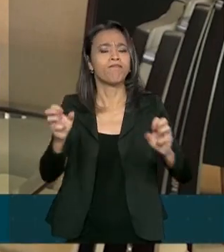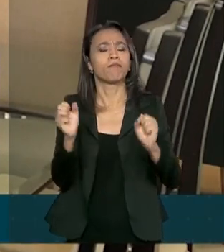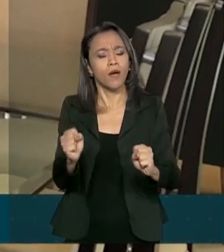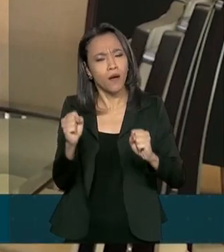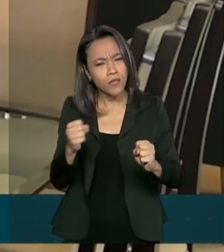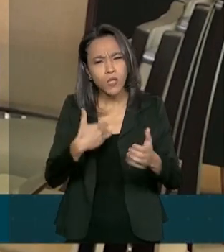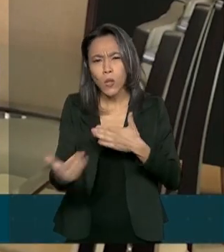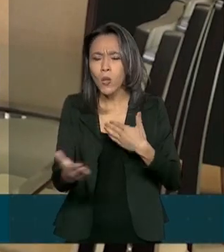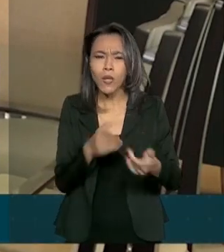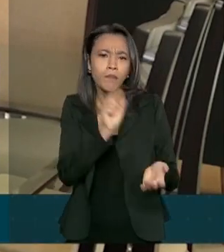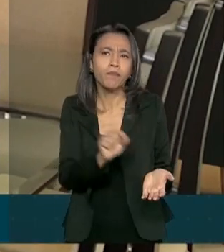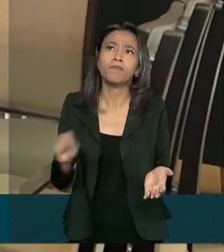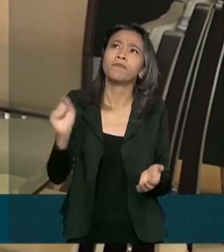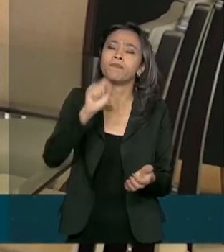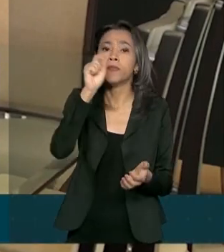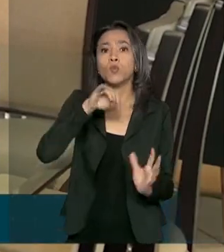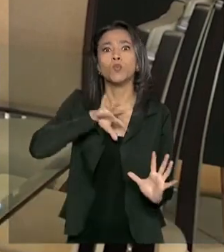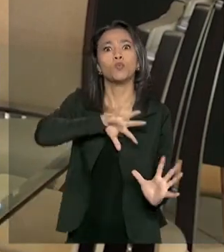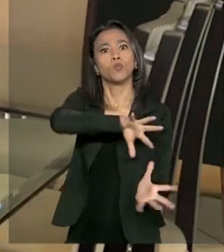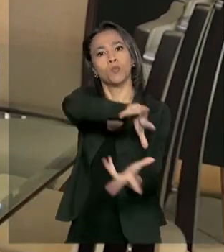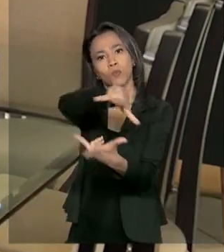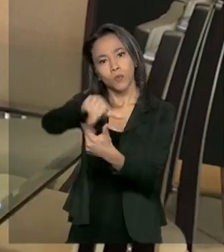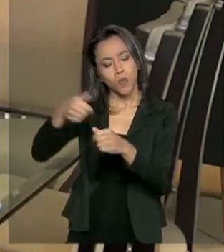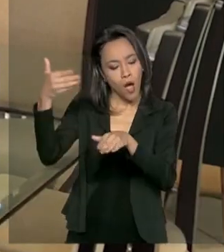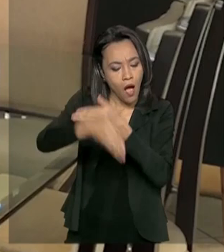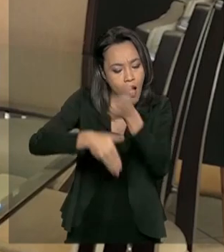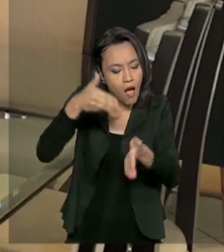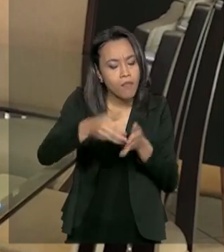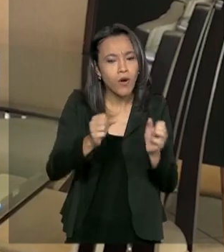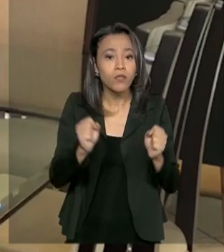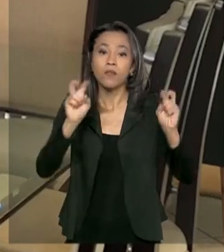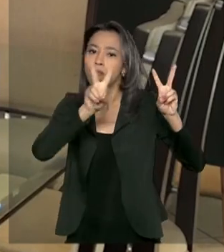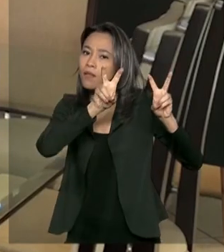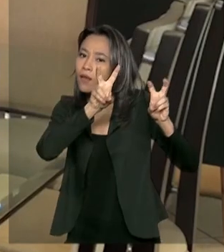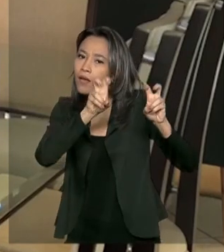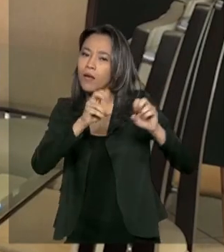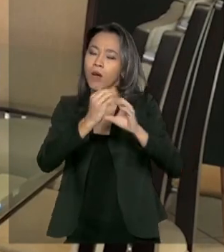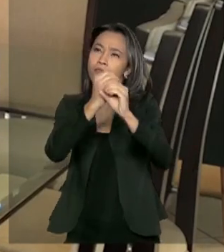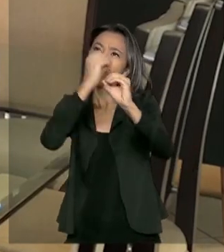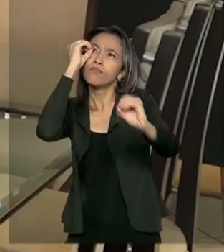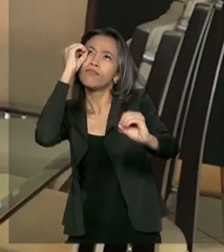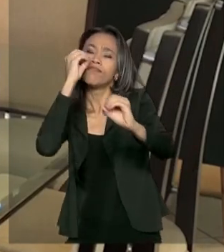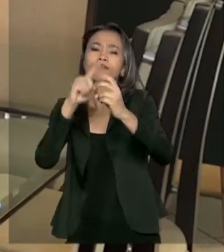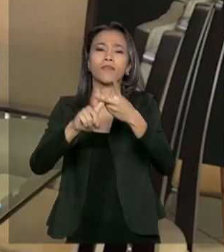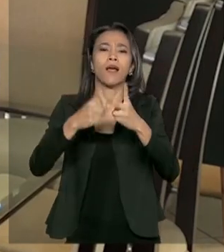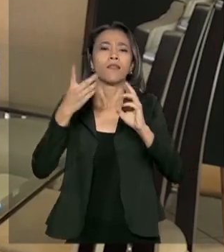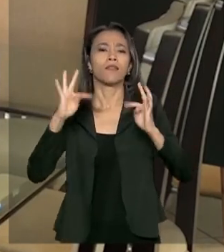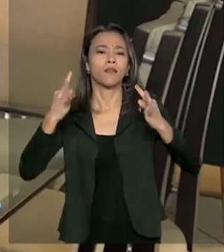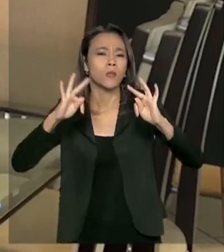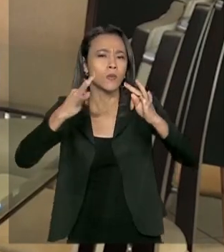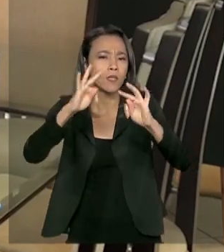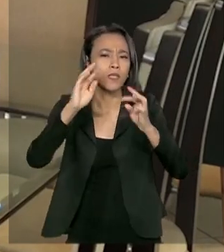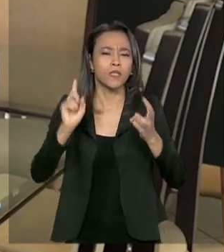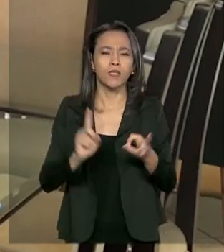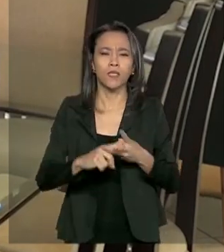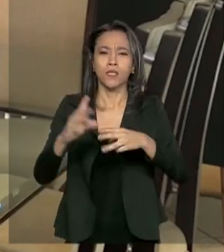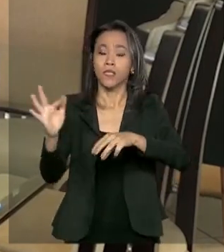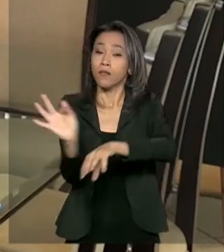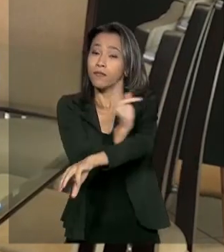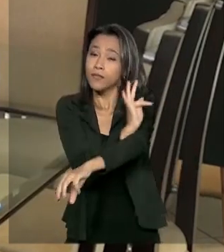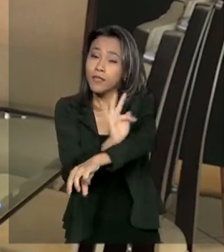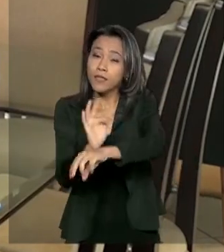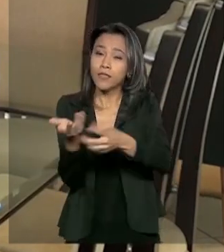acessado de qualquer parte do mundo, traz temas como astronomia, tecnologias, física,